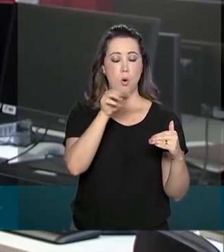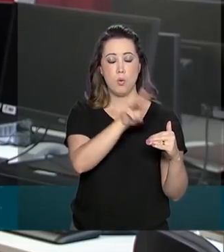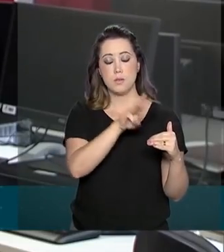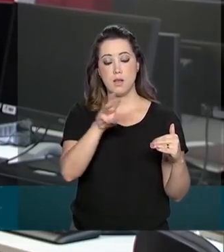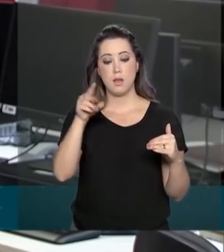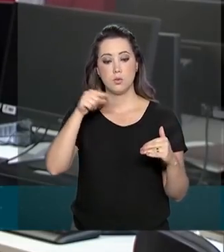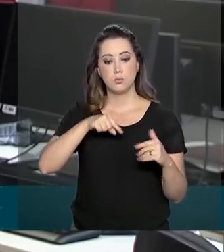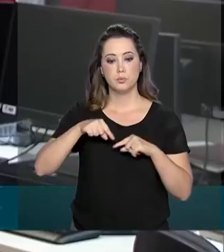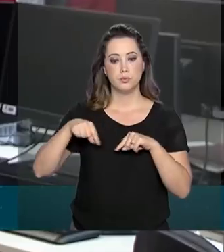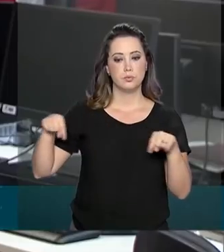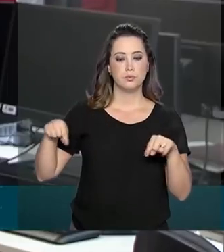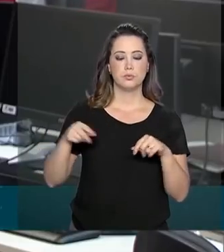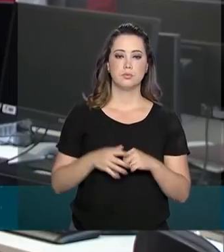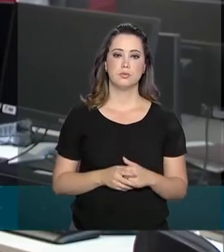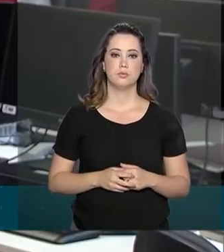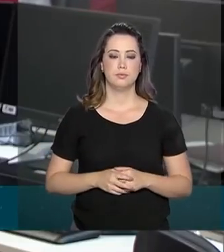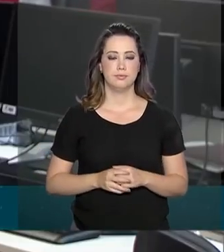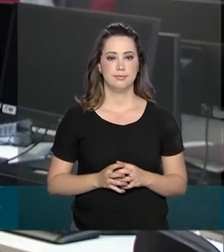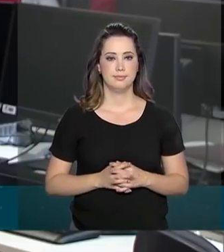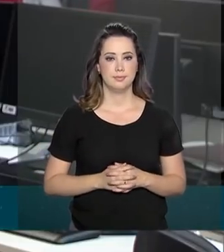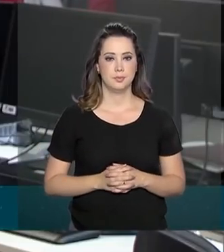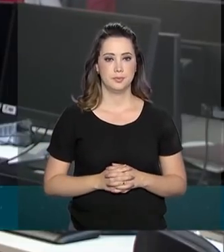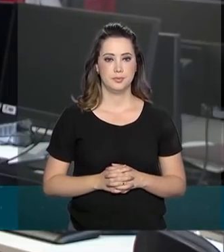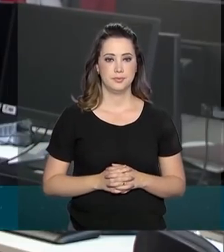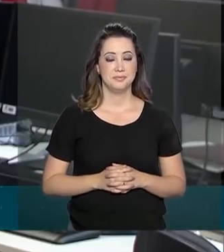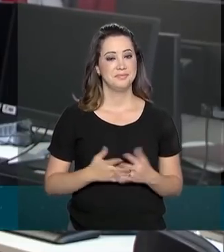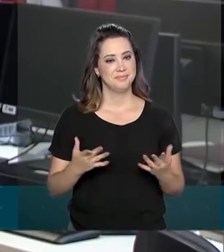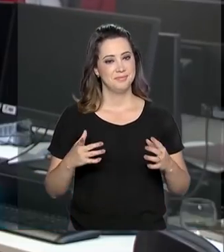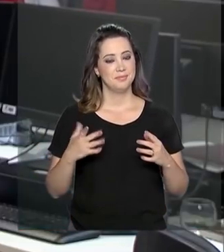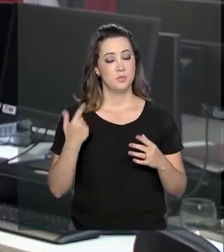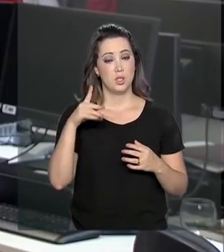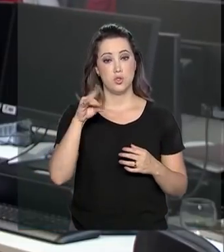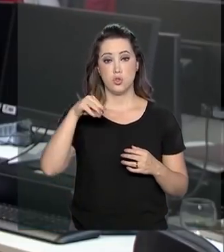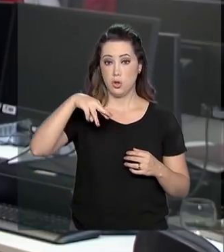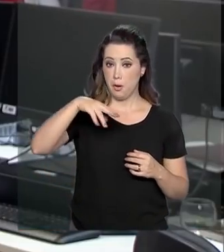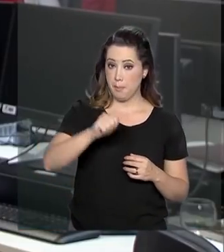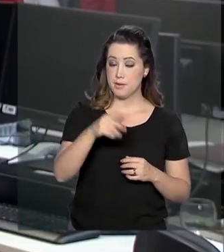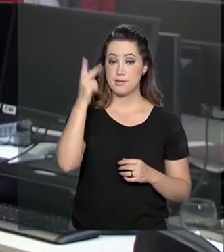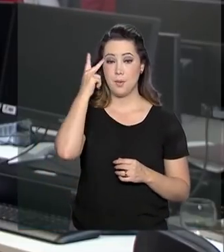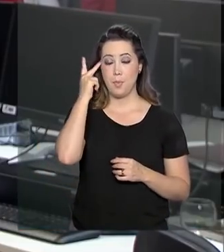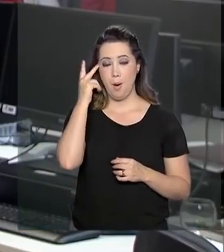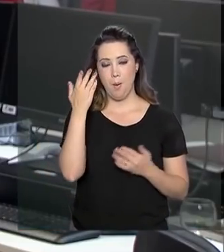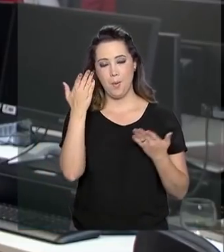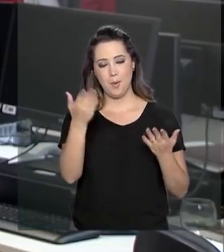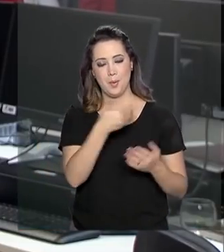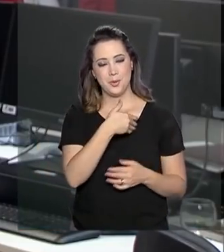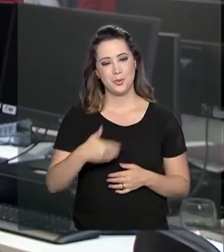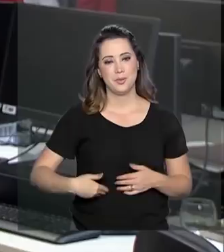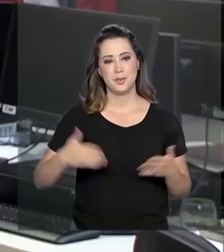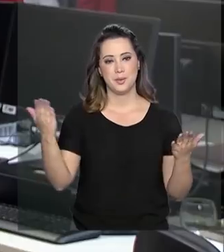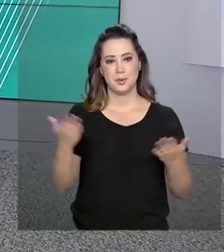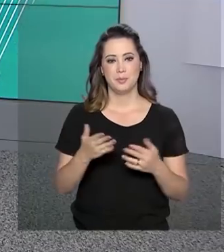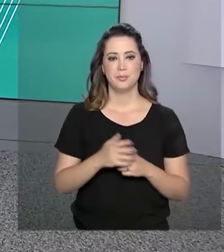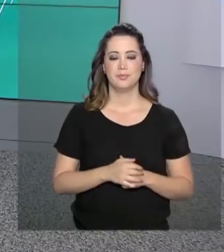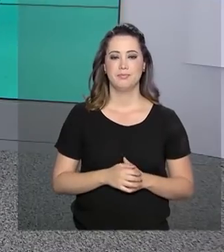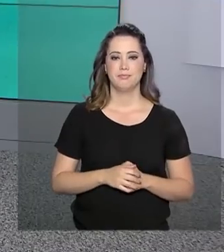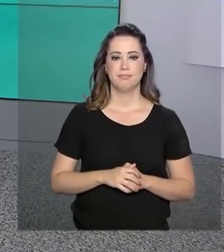.inep.gov.br. Dima Soudi, de São Paulo, para o governo agora.